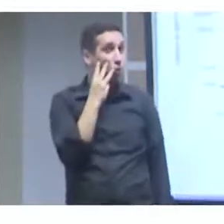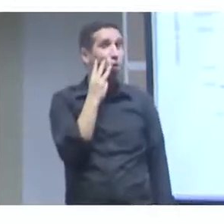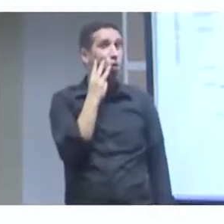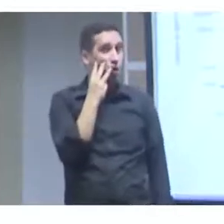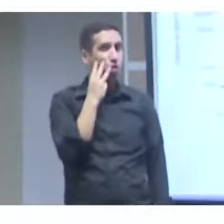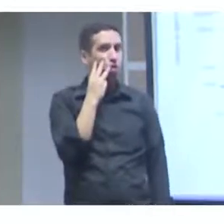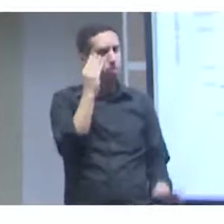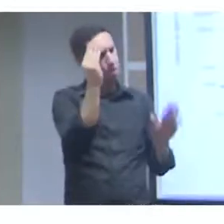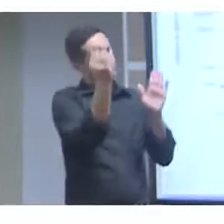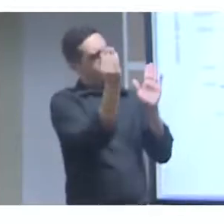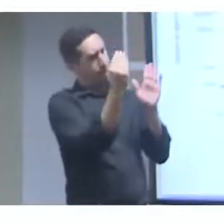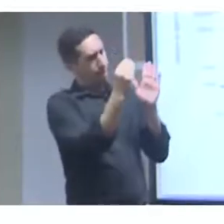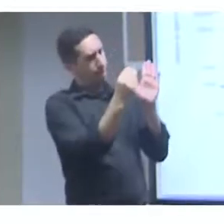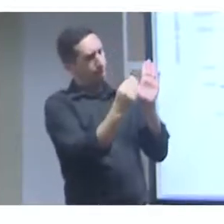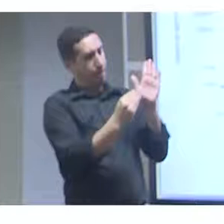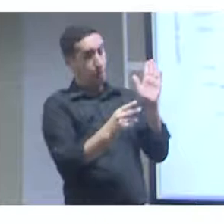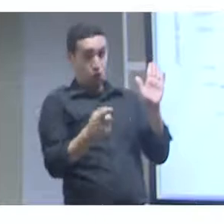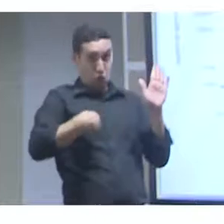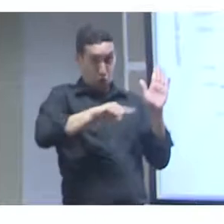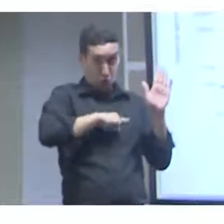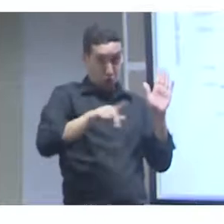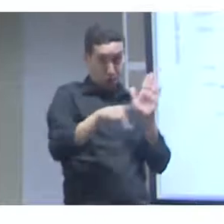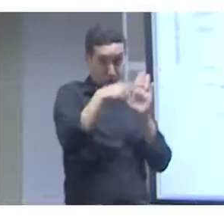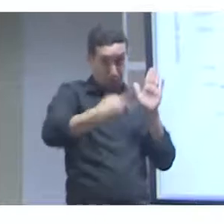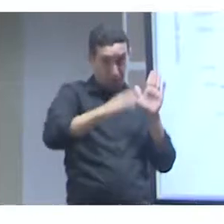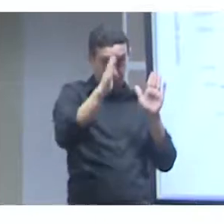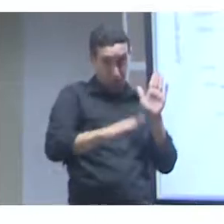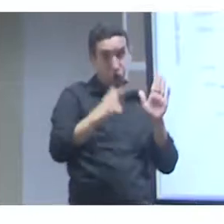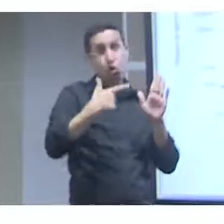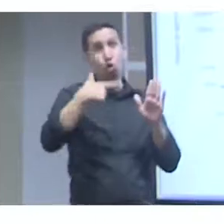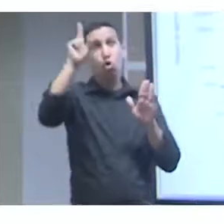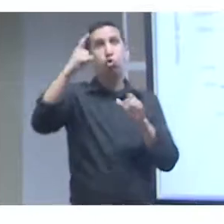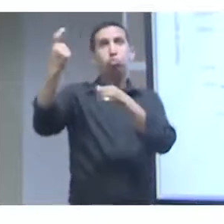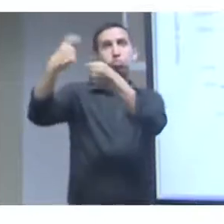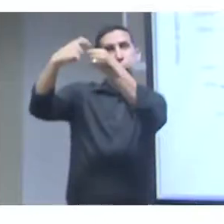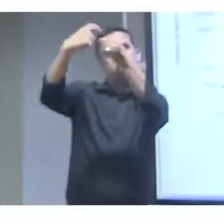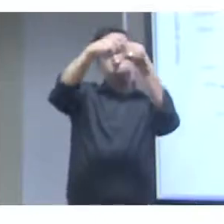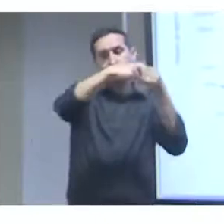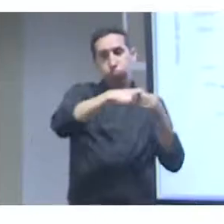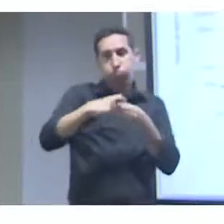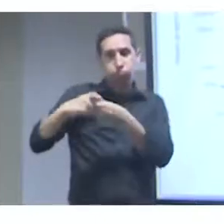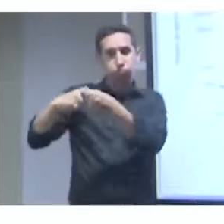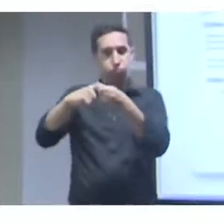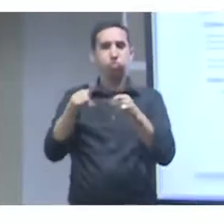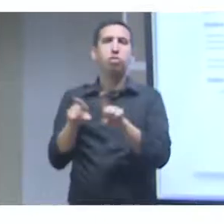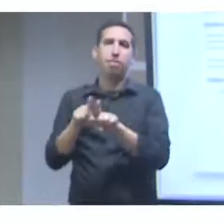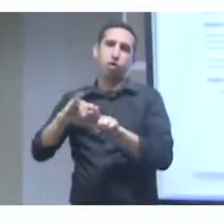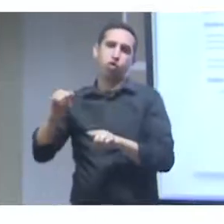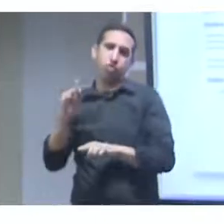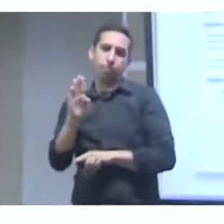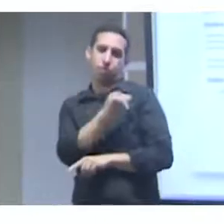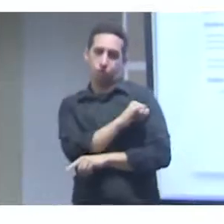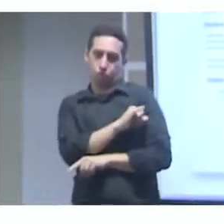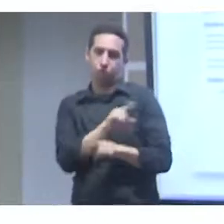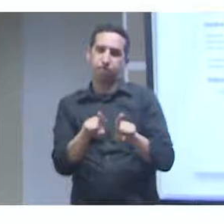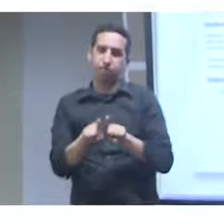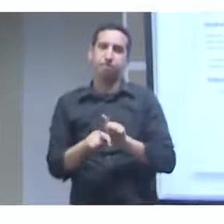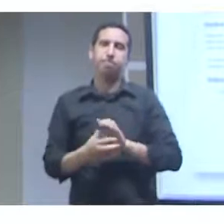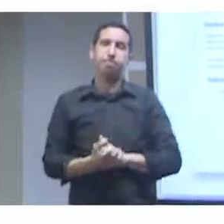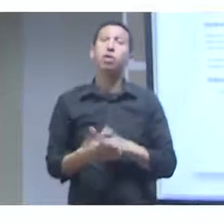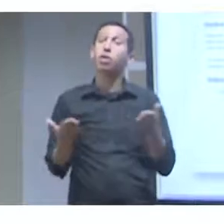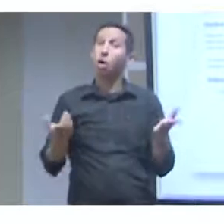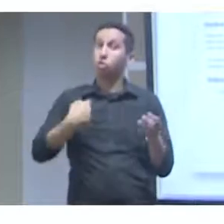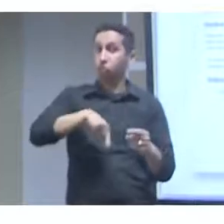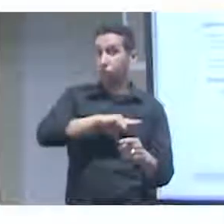cujo Jardim Botânico gerencia esses dados nós temos associado ao portal também uma wiki